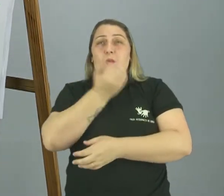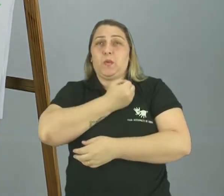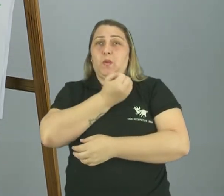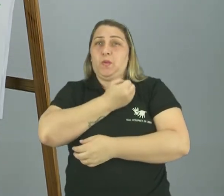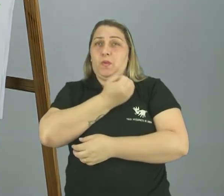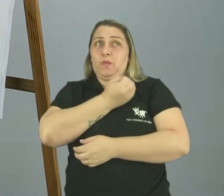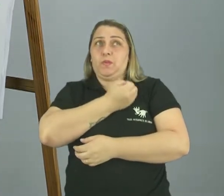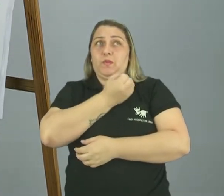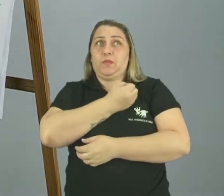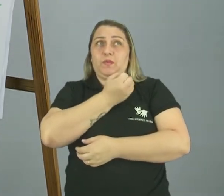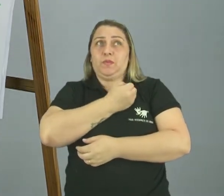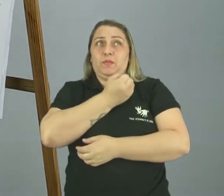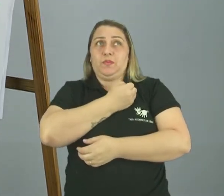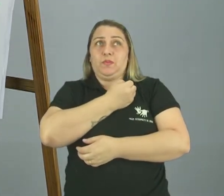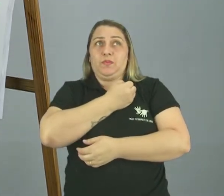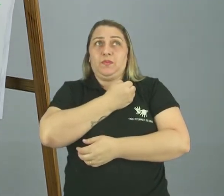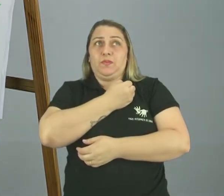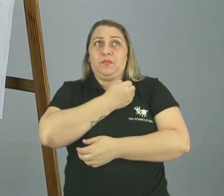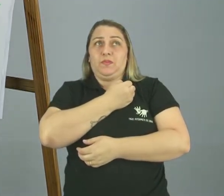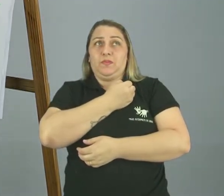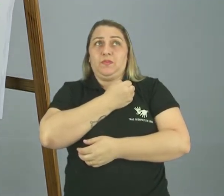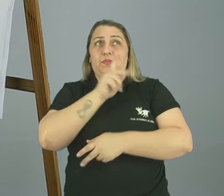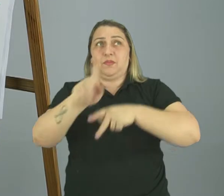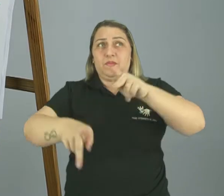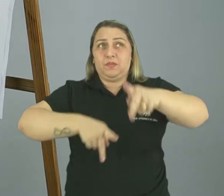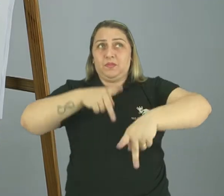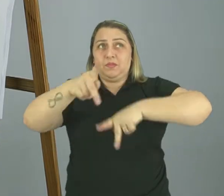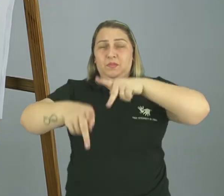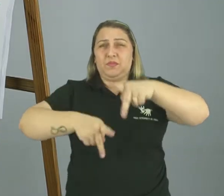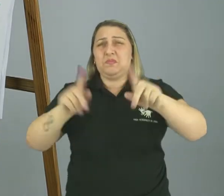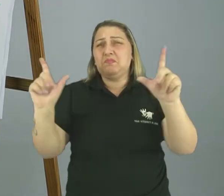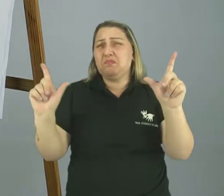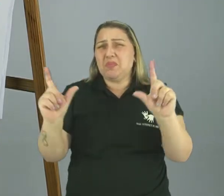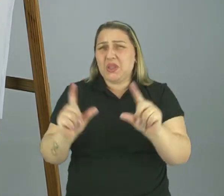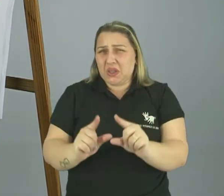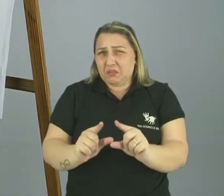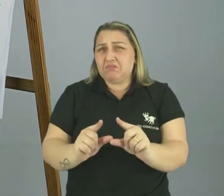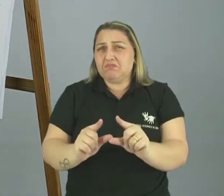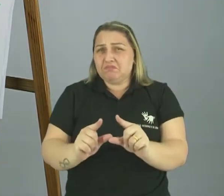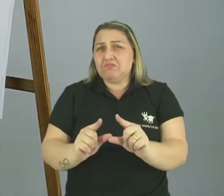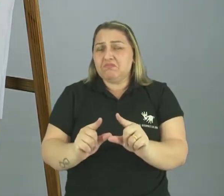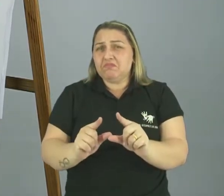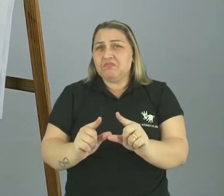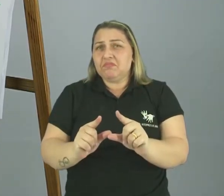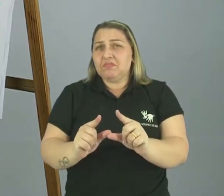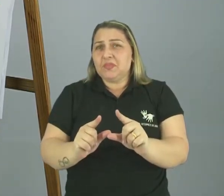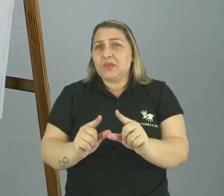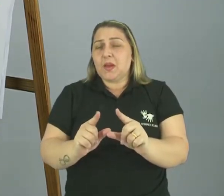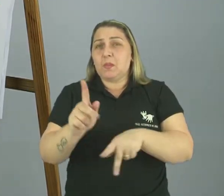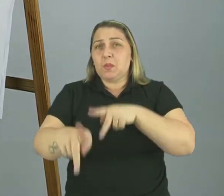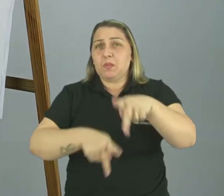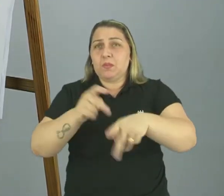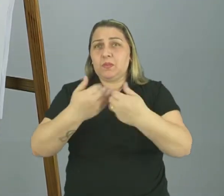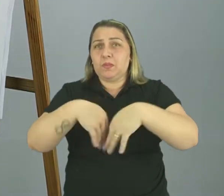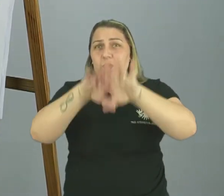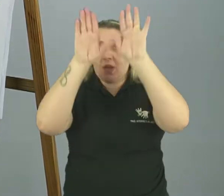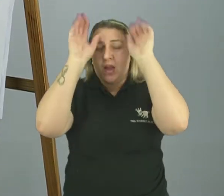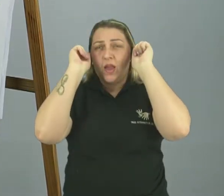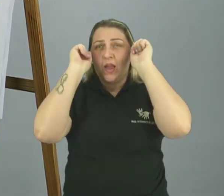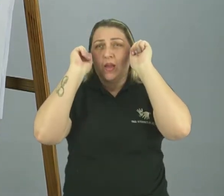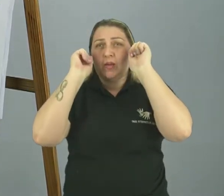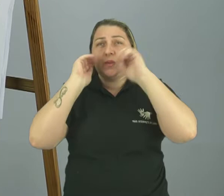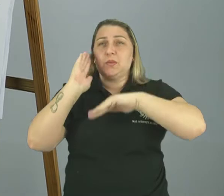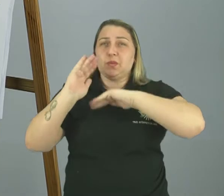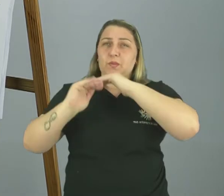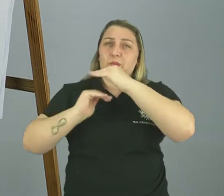de população, um número pequeno da população do Acre. Com o passar